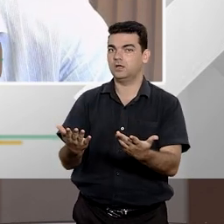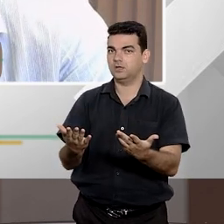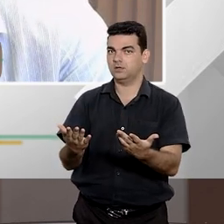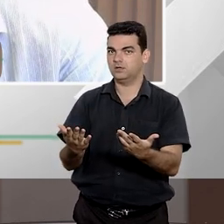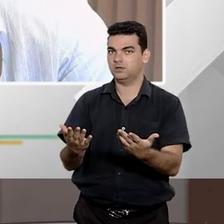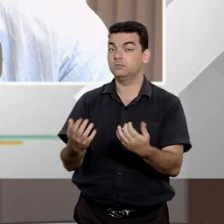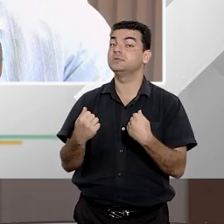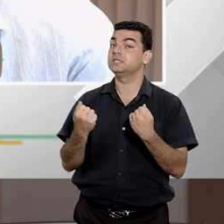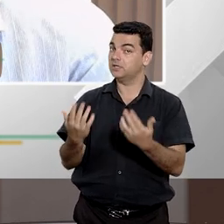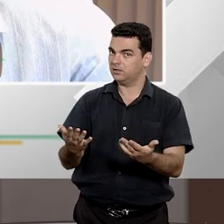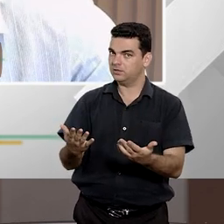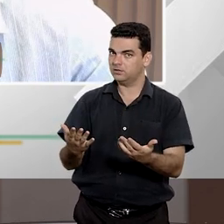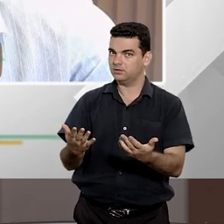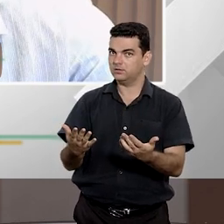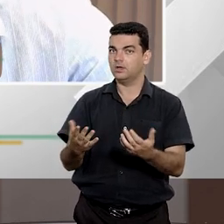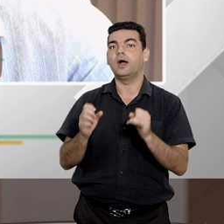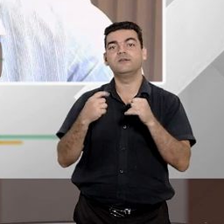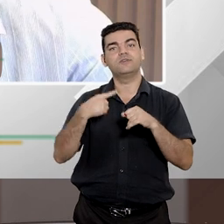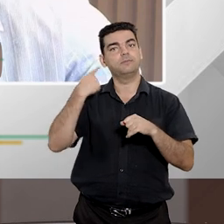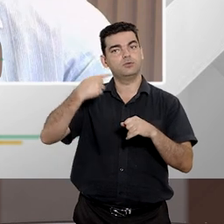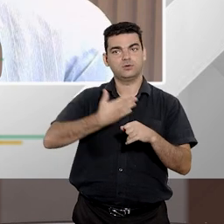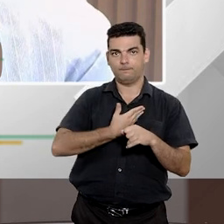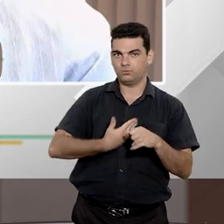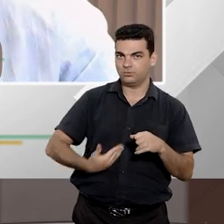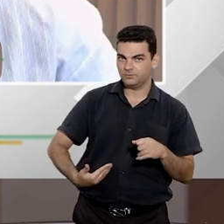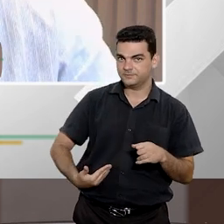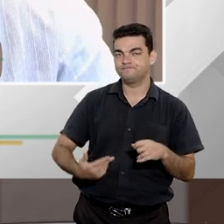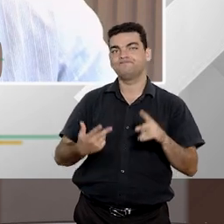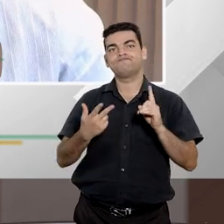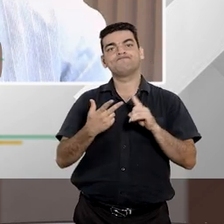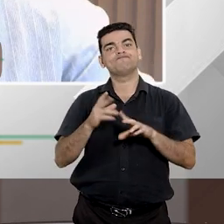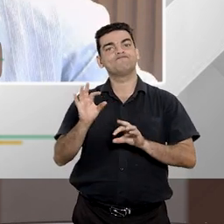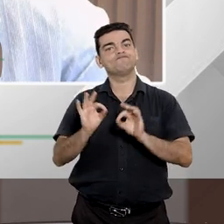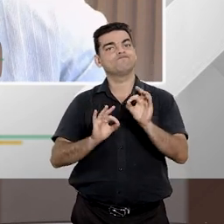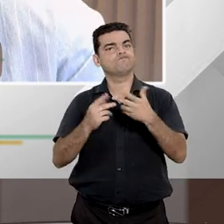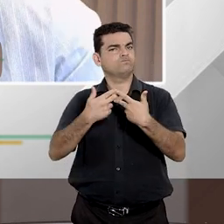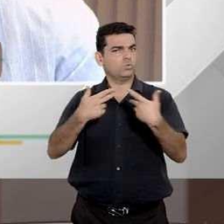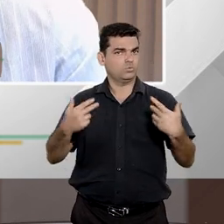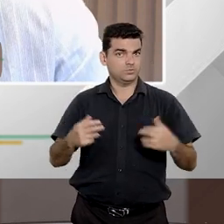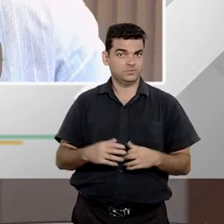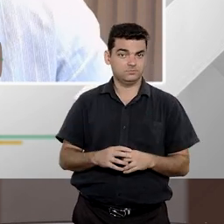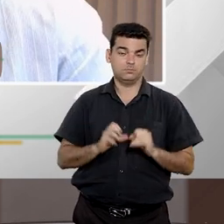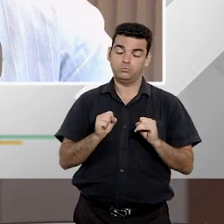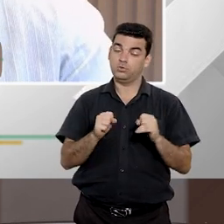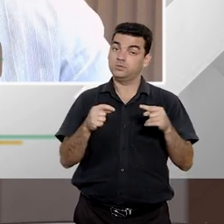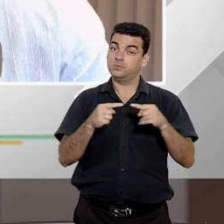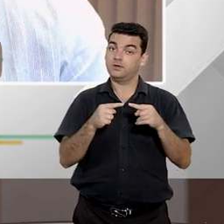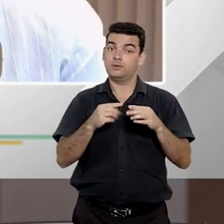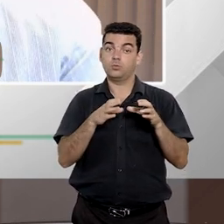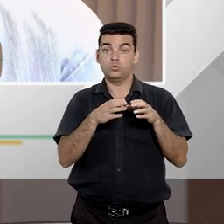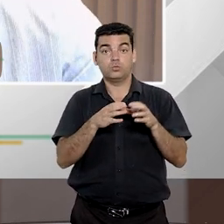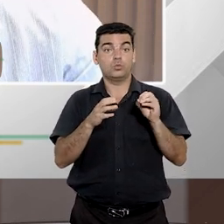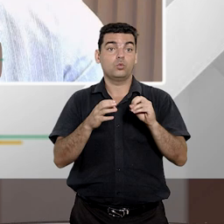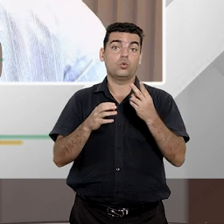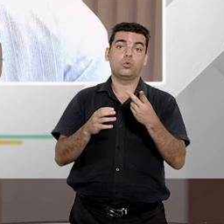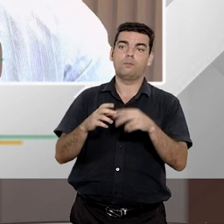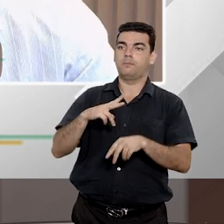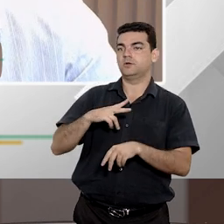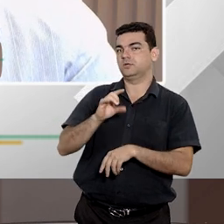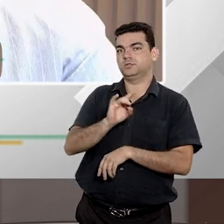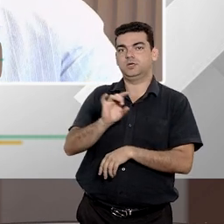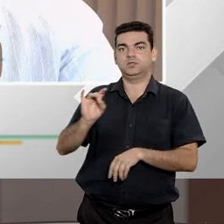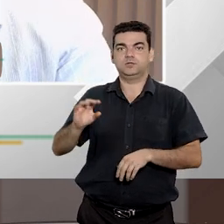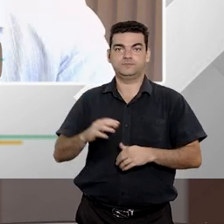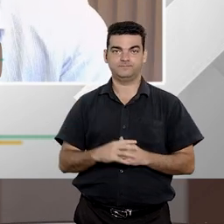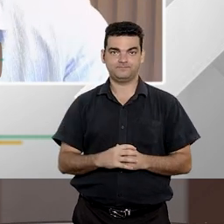direito através de políticas públicas, portanto, de noção coletiva, mas também individualizada.